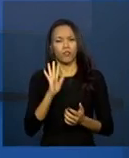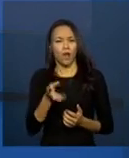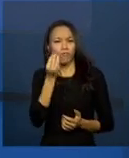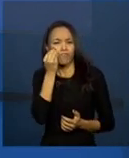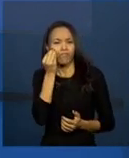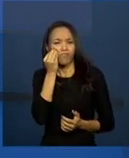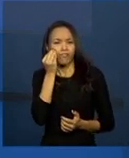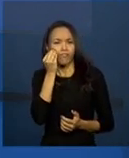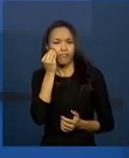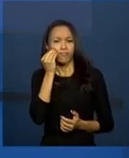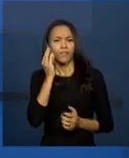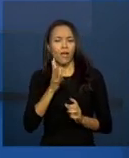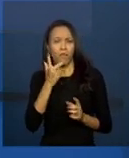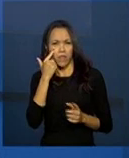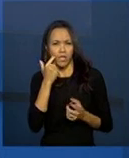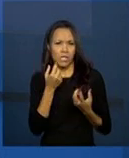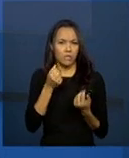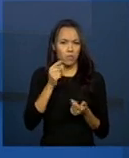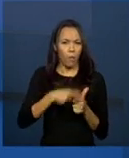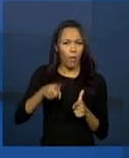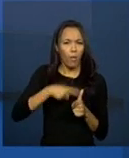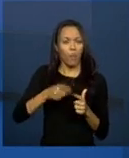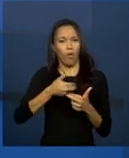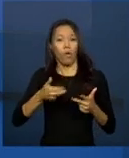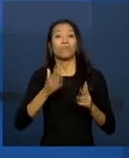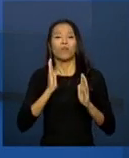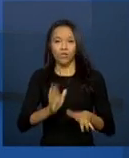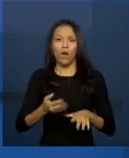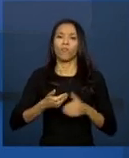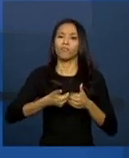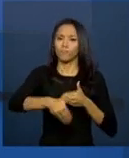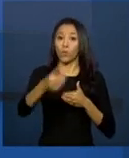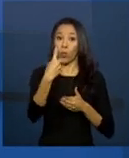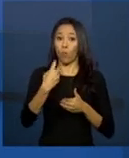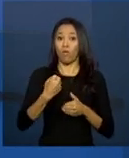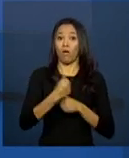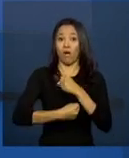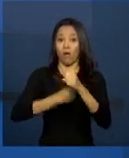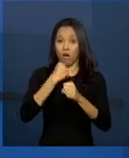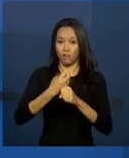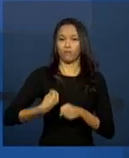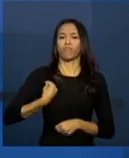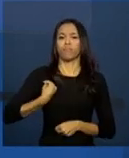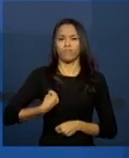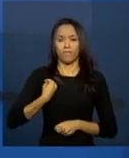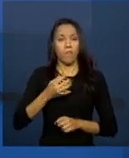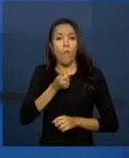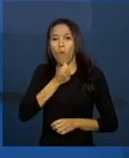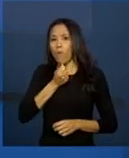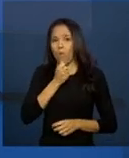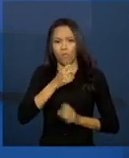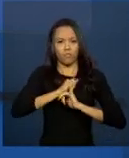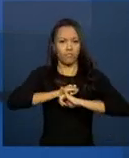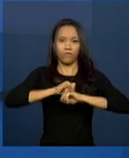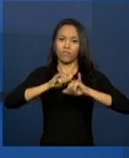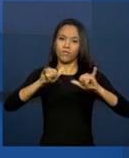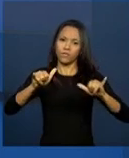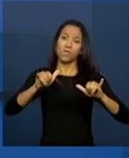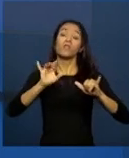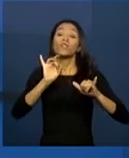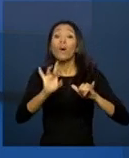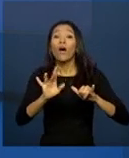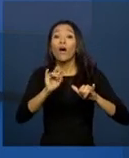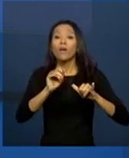então ele já estava em funcionamento na prática há quase um ano, mas nós não estávamos divulgando, mesmo para poder